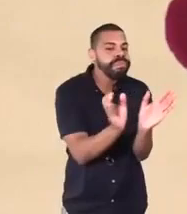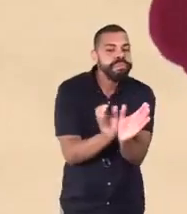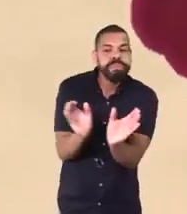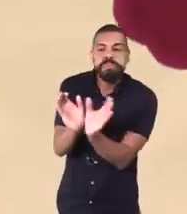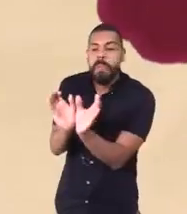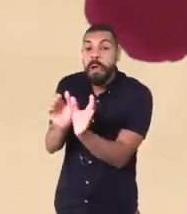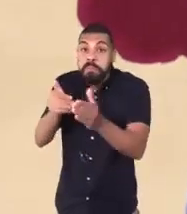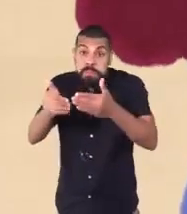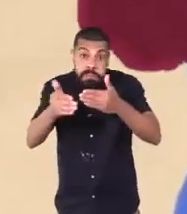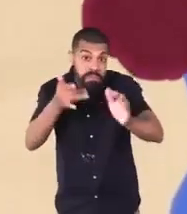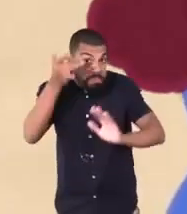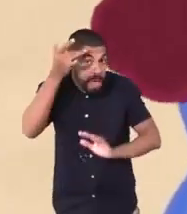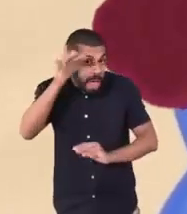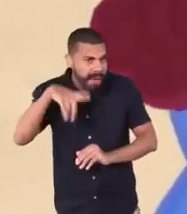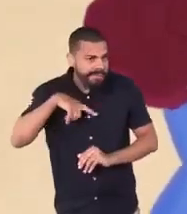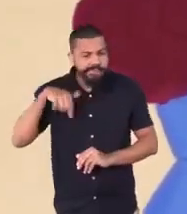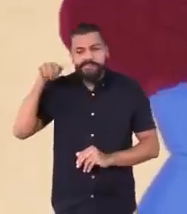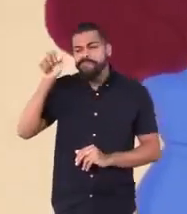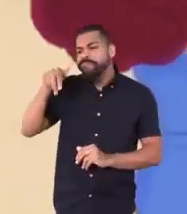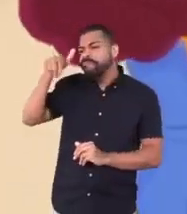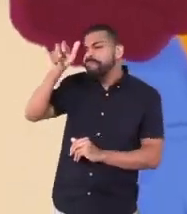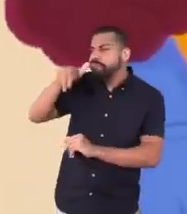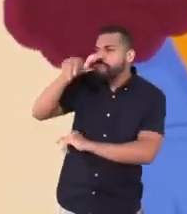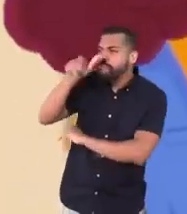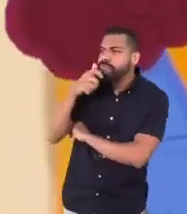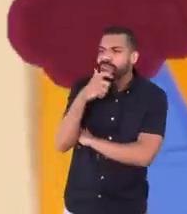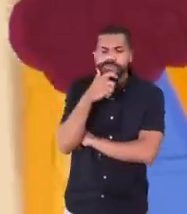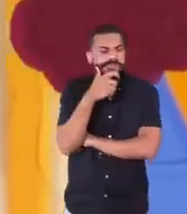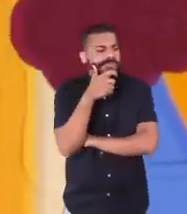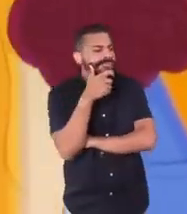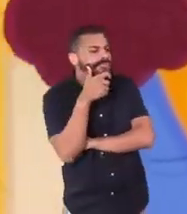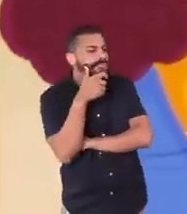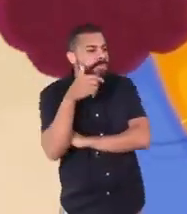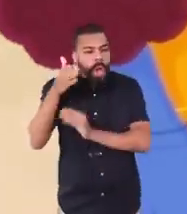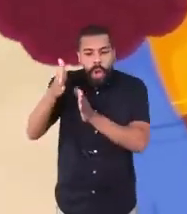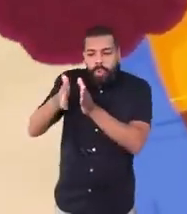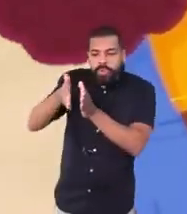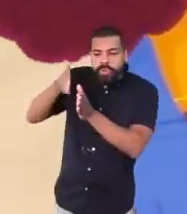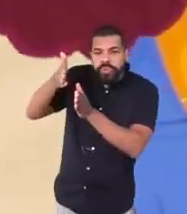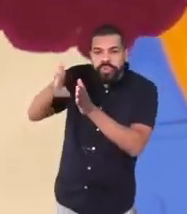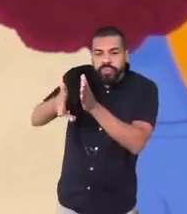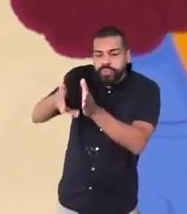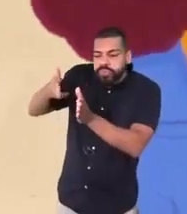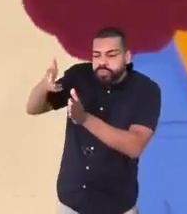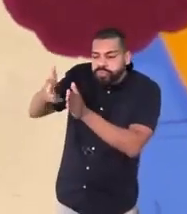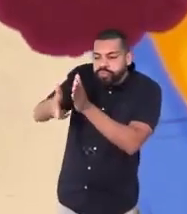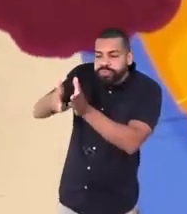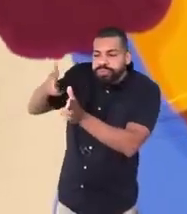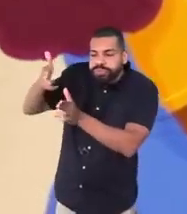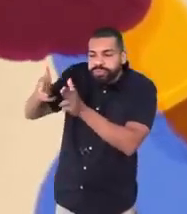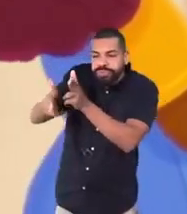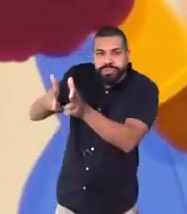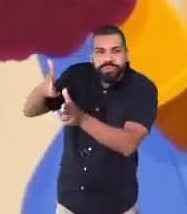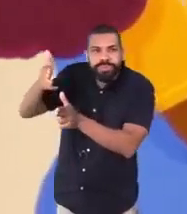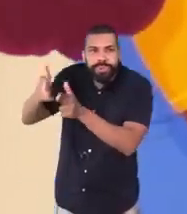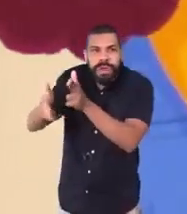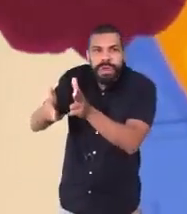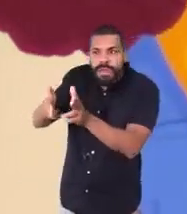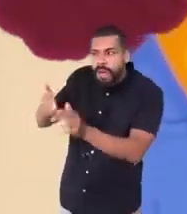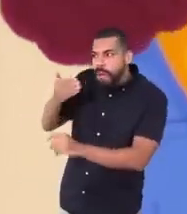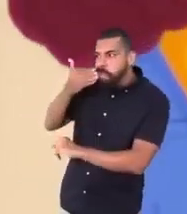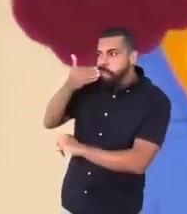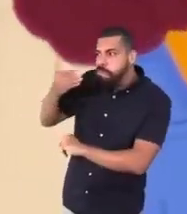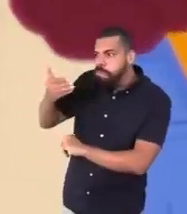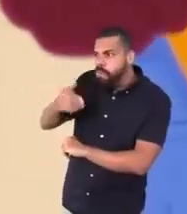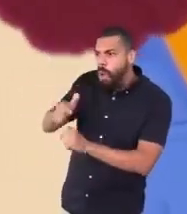algum motivo, eu passara a observar a estação ferroviária que ficava em frente e o